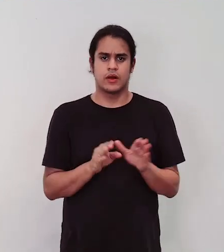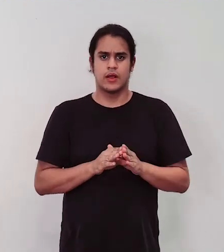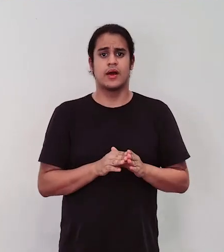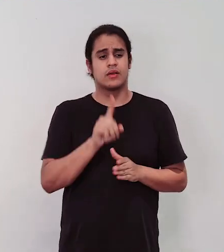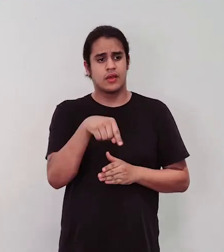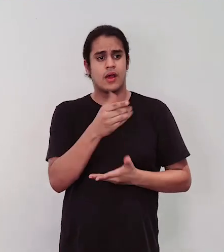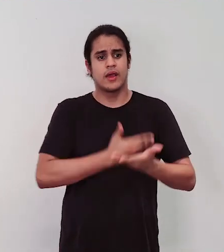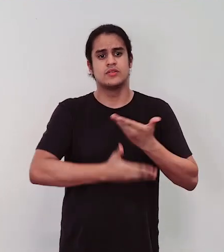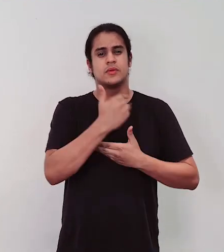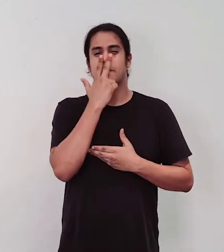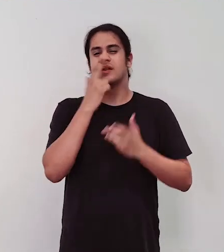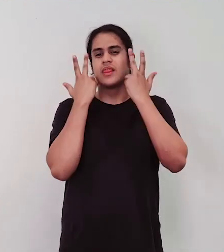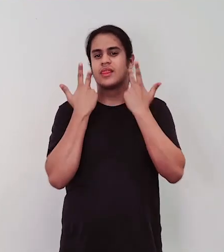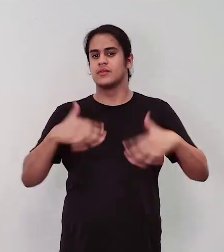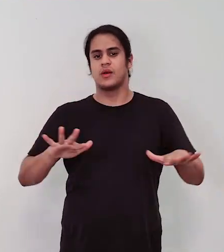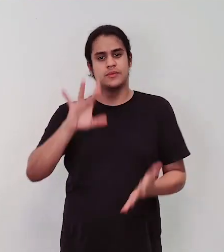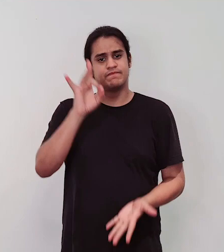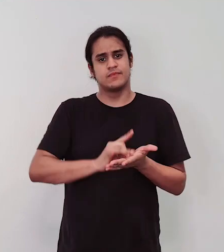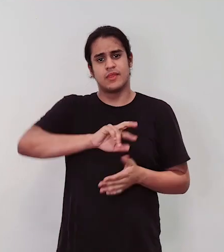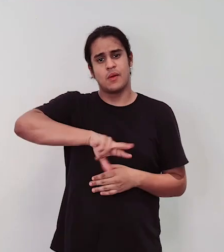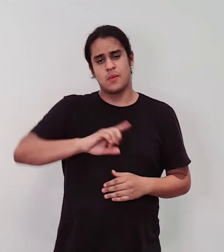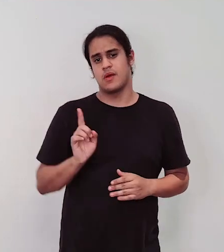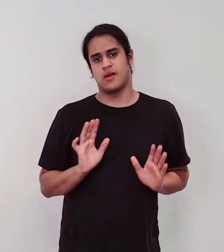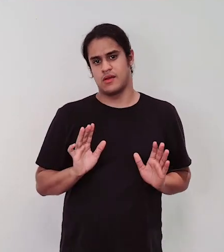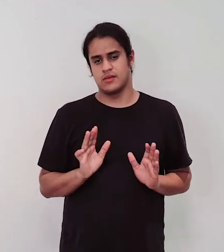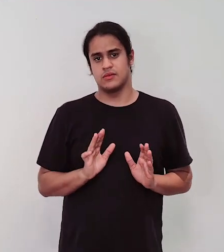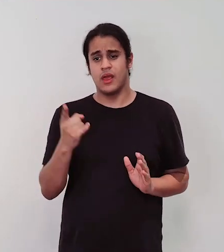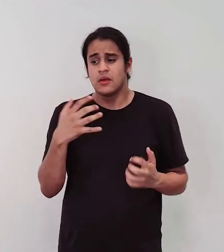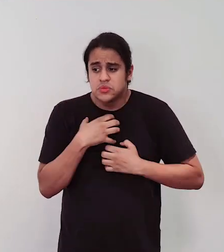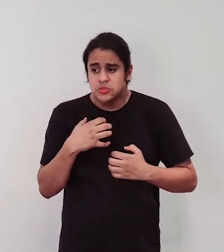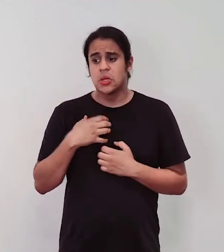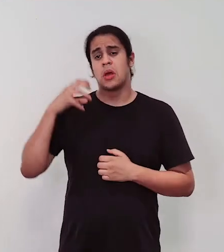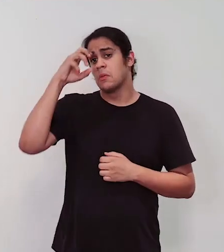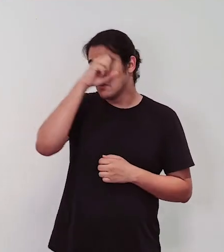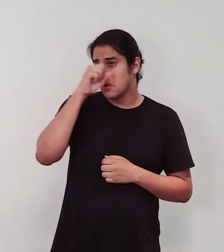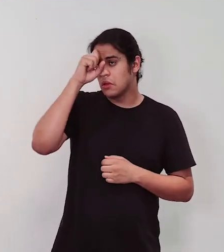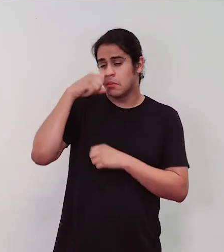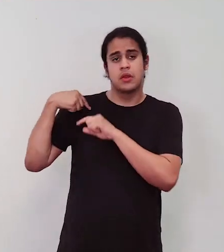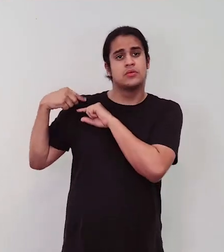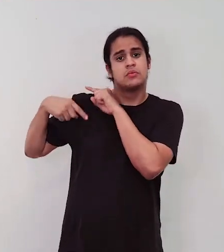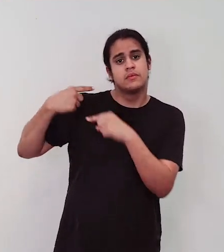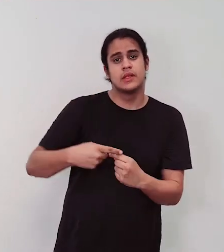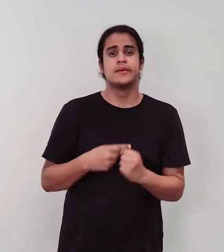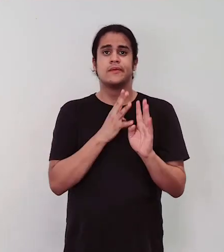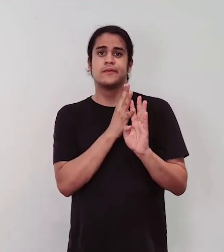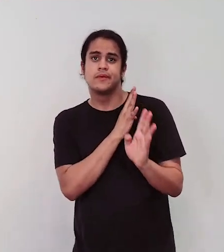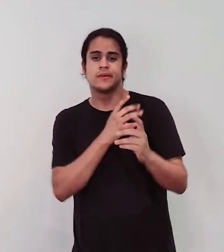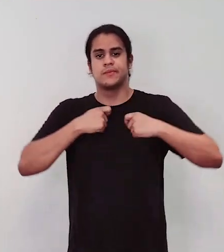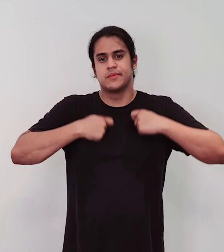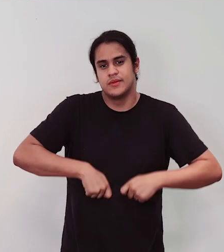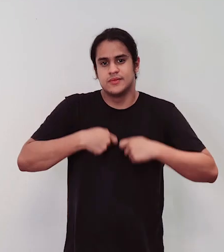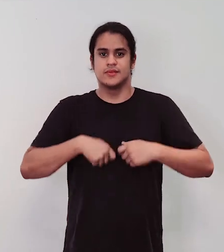naturalizadas, mas elas não são naturais. São naturalizadas pela forma como a gente aprende a sentar em fila, aprende